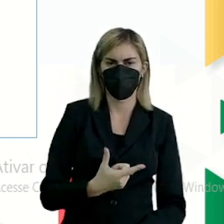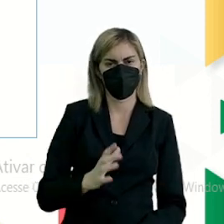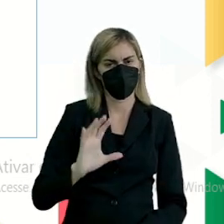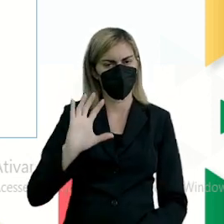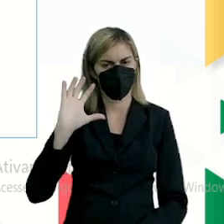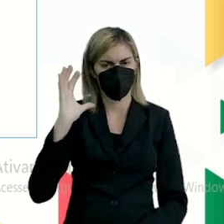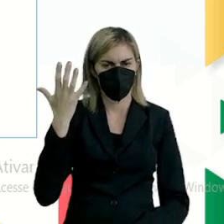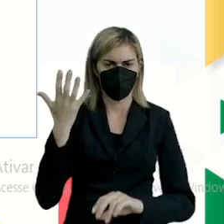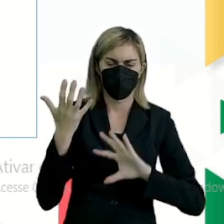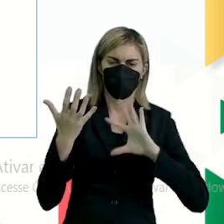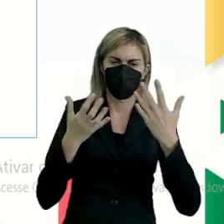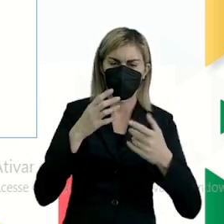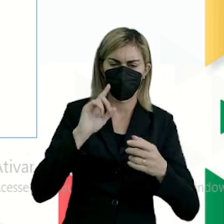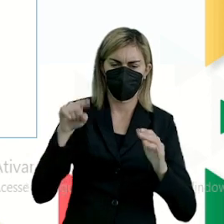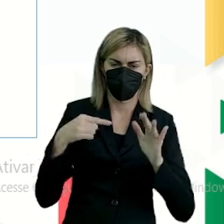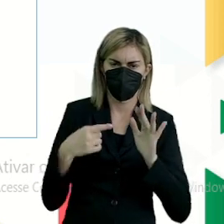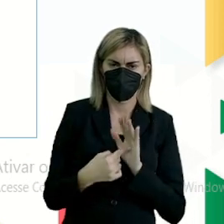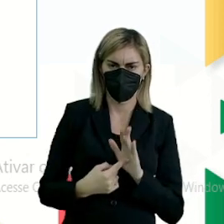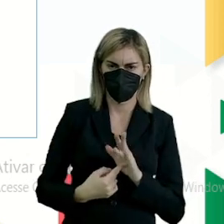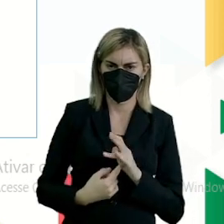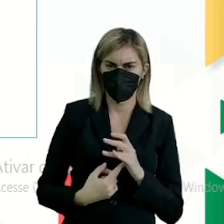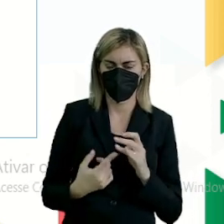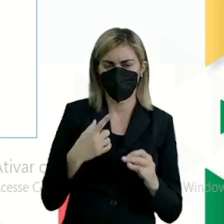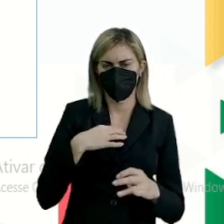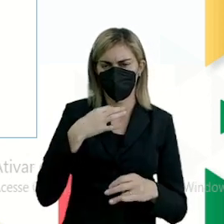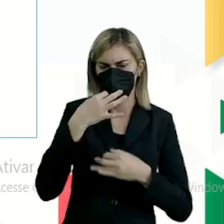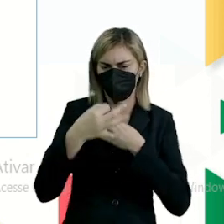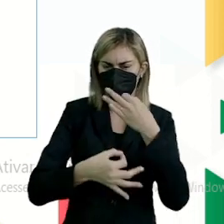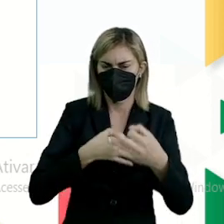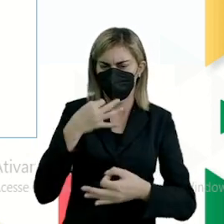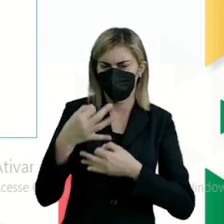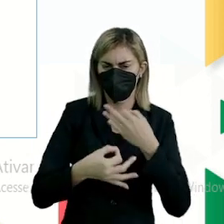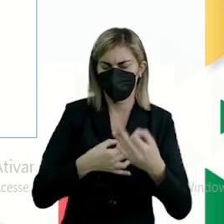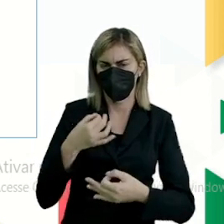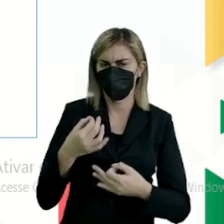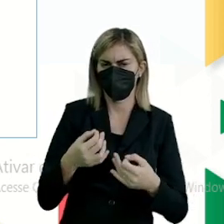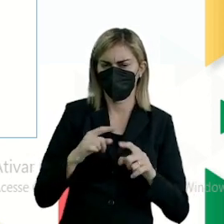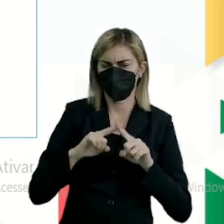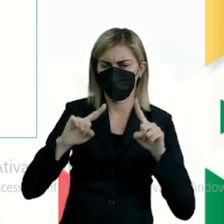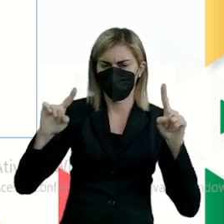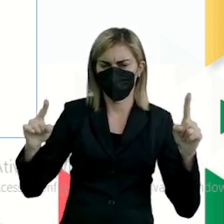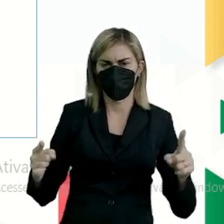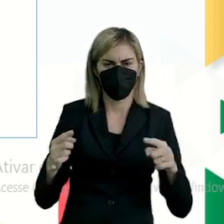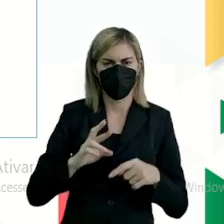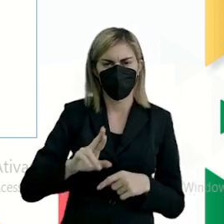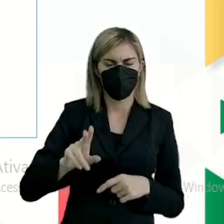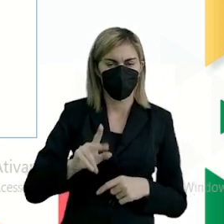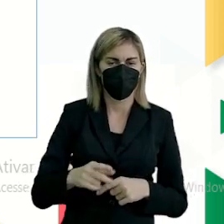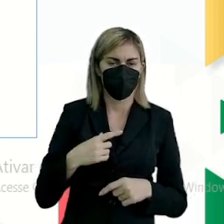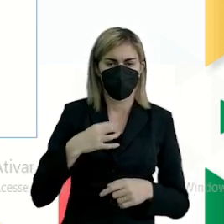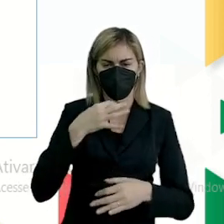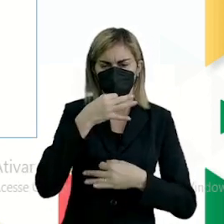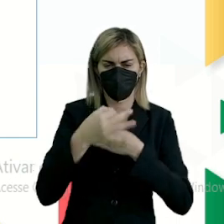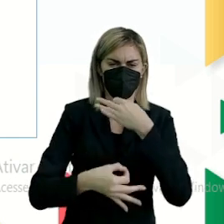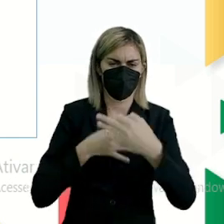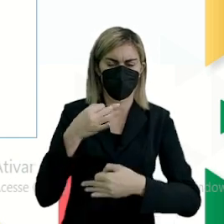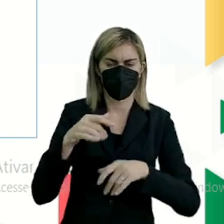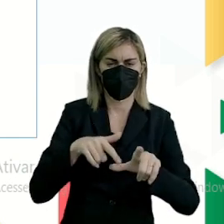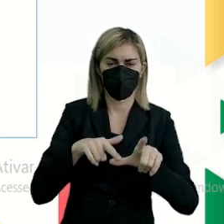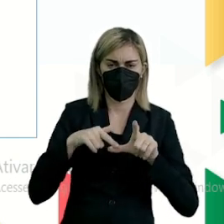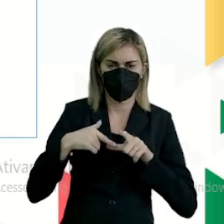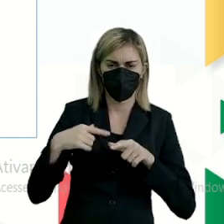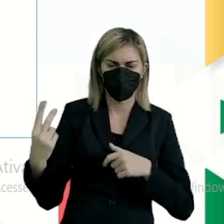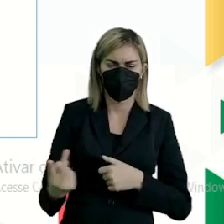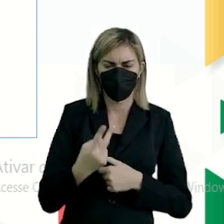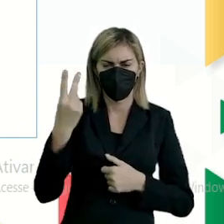fatos são objetivos, a opinião é relativa, mas os fatos, não. A opinião depende dos